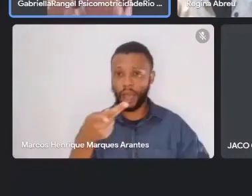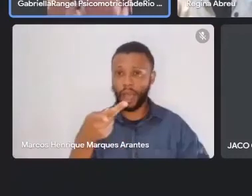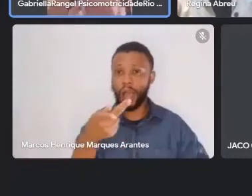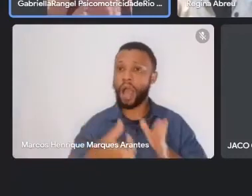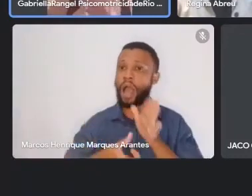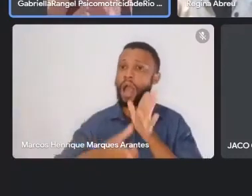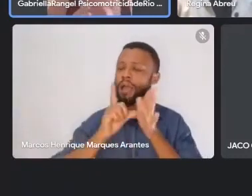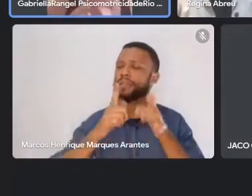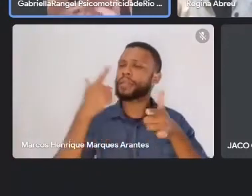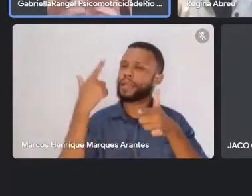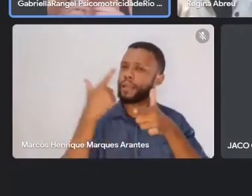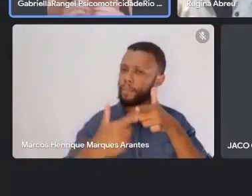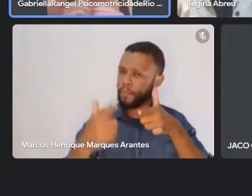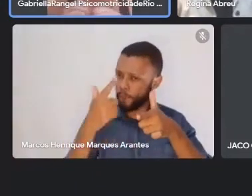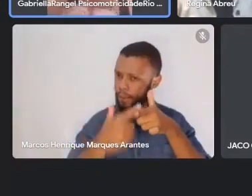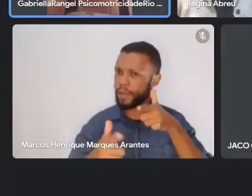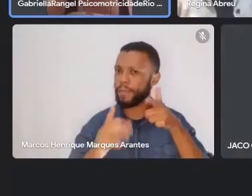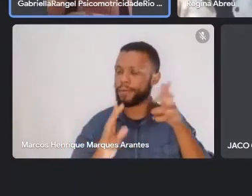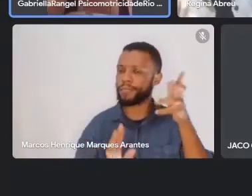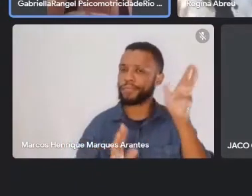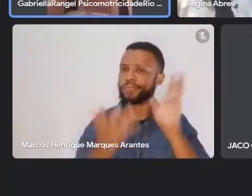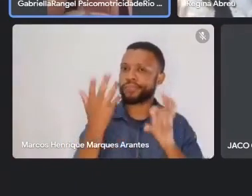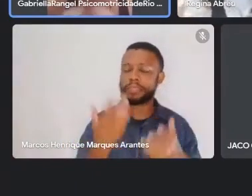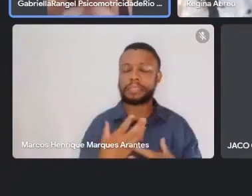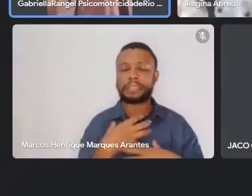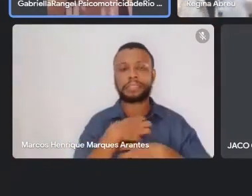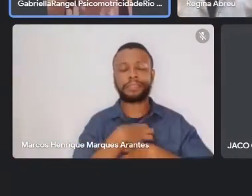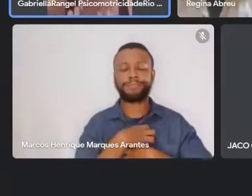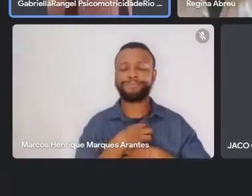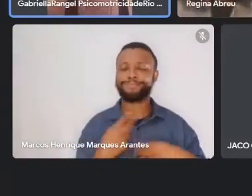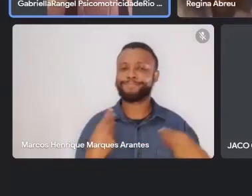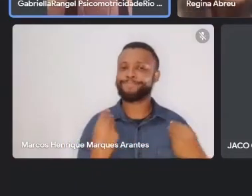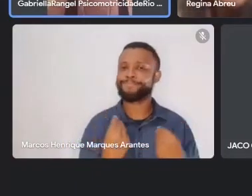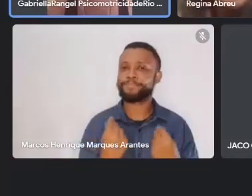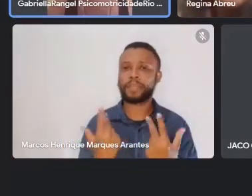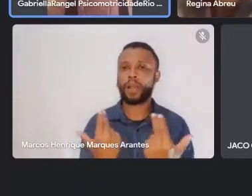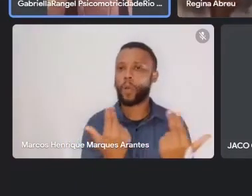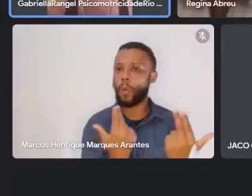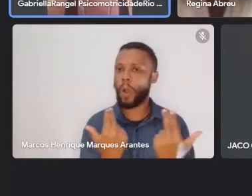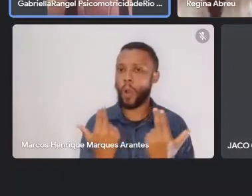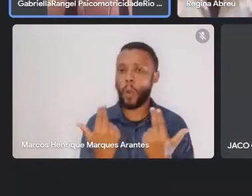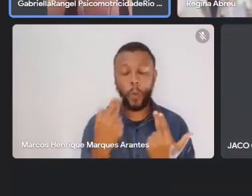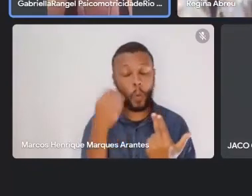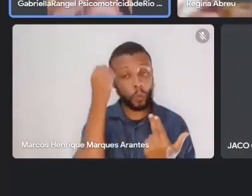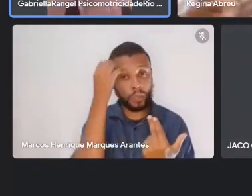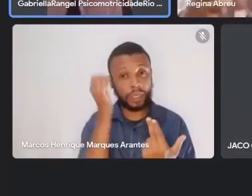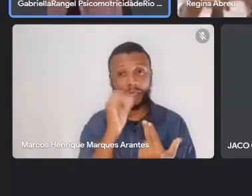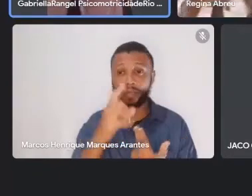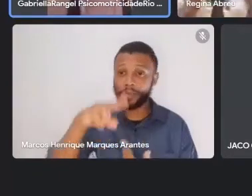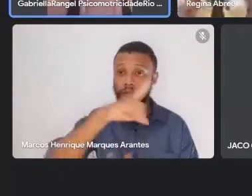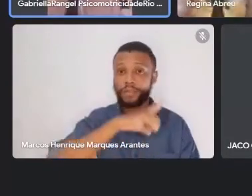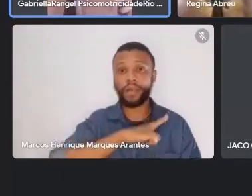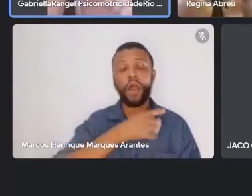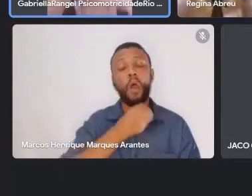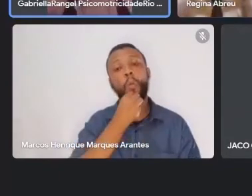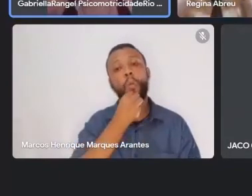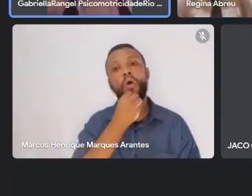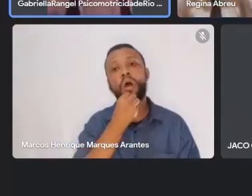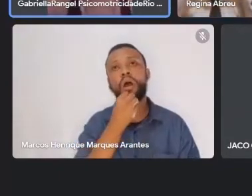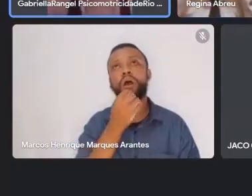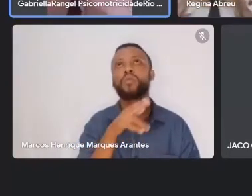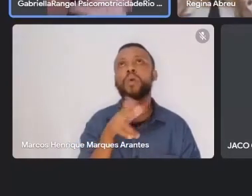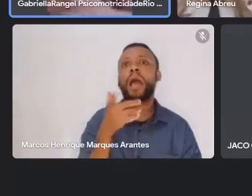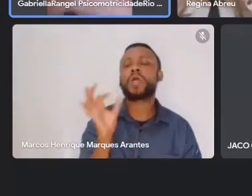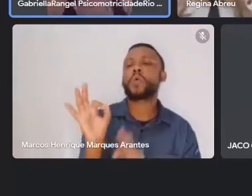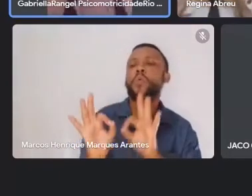problema todo, e eu senti a mesma sensação, não sei quem também teve a oportunidade de ir, não é todo arrumadinho, não é